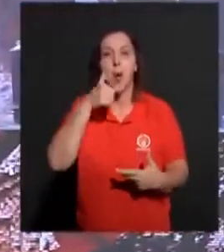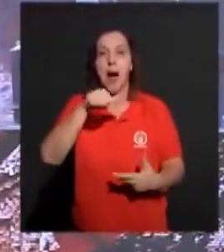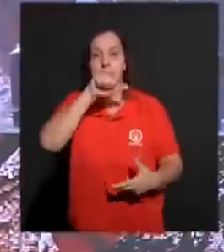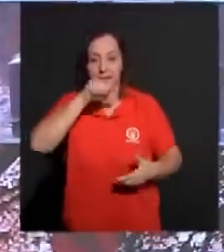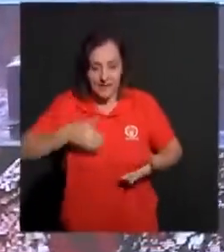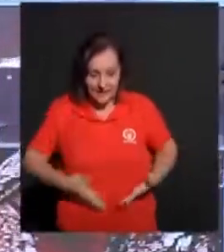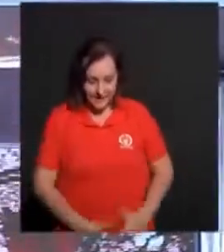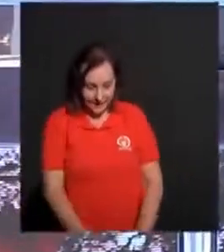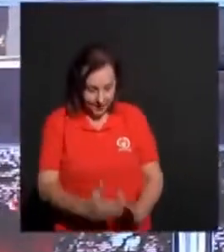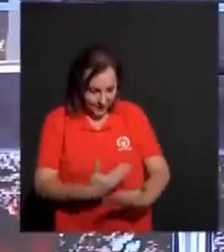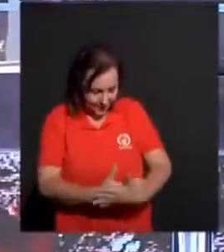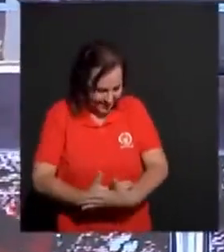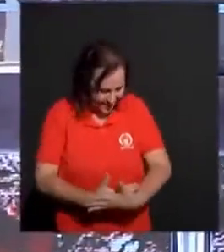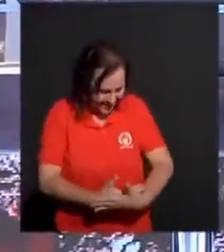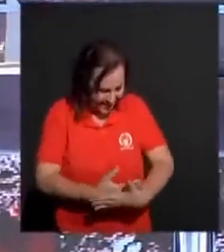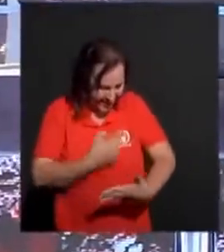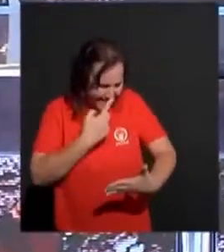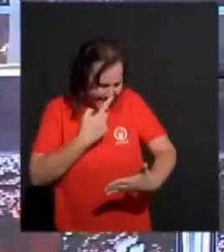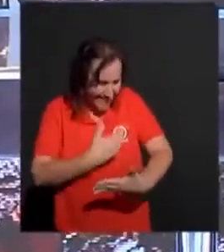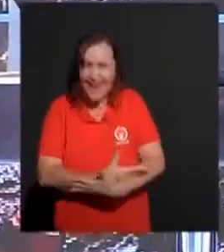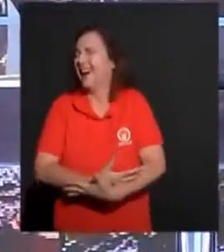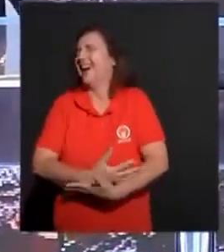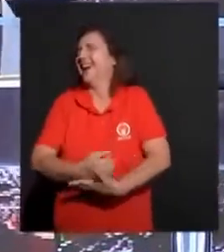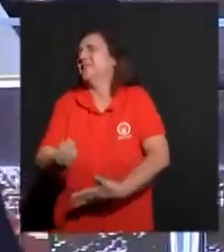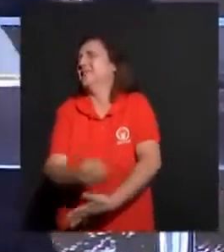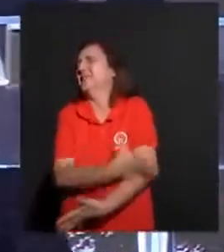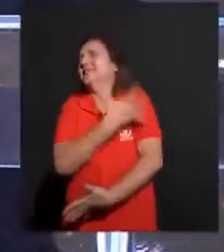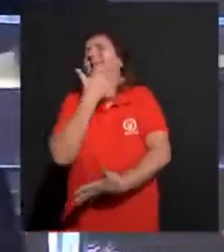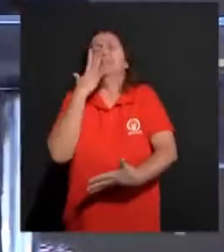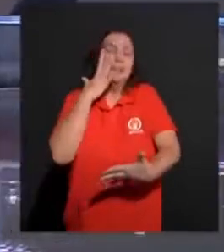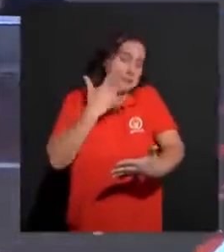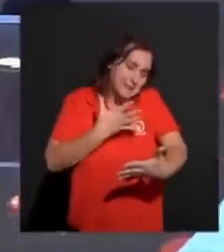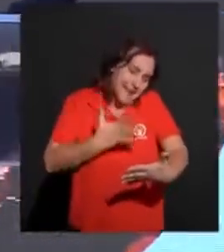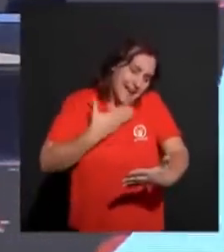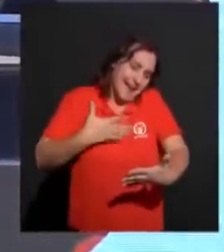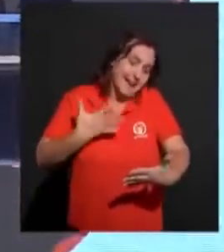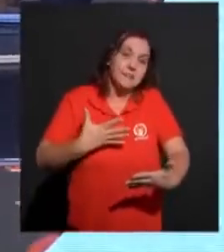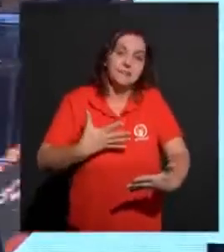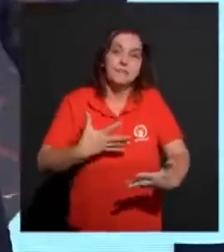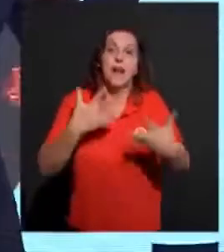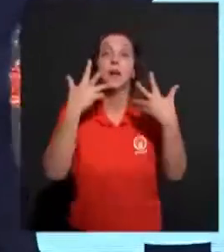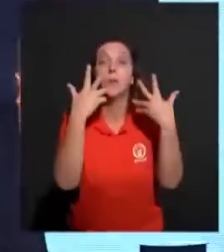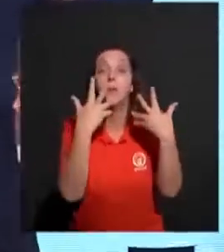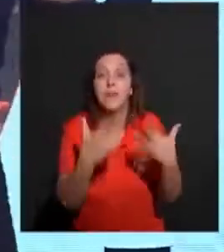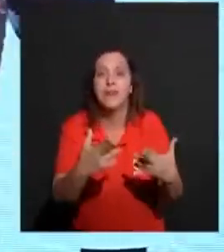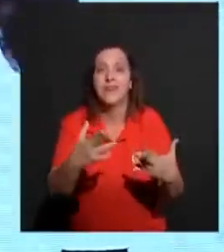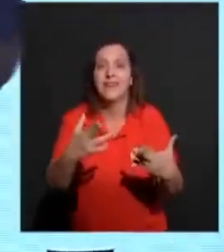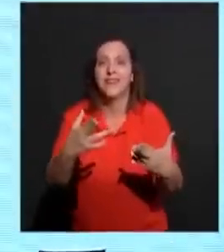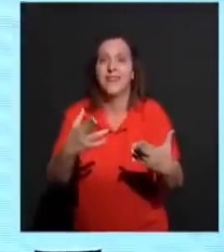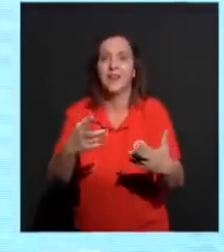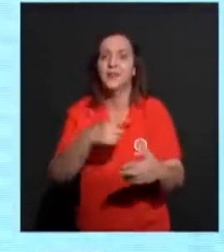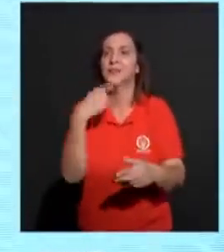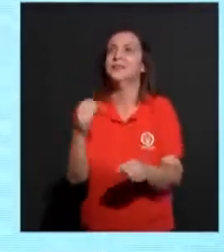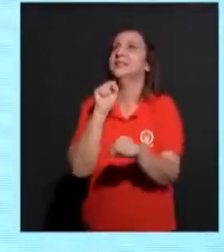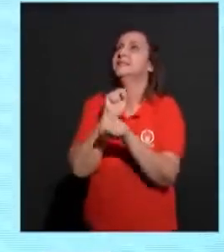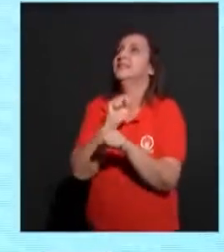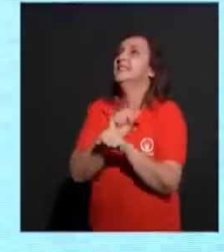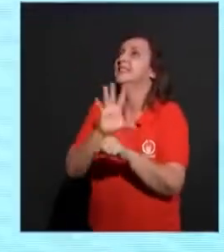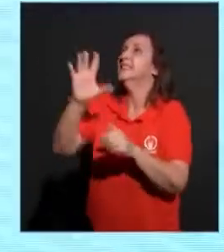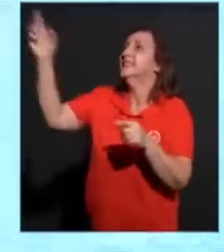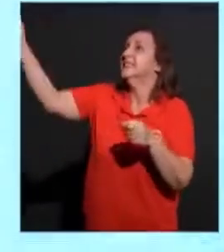filho. vê o filho. Ai meu Deus, meu filho. narizinho. Irmão, imagina a alegria daquele que tanto esperou.